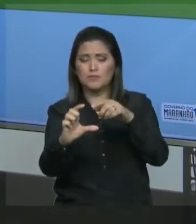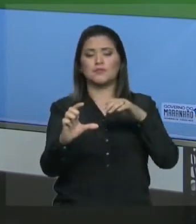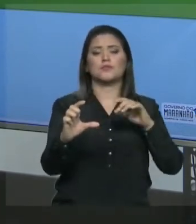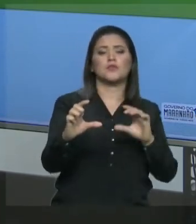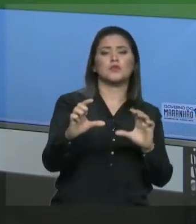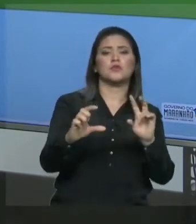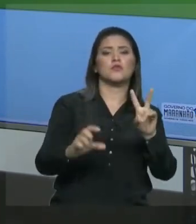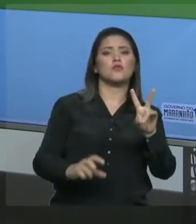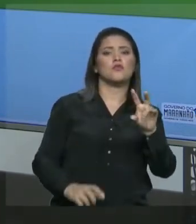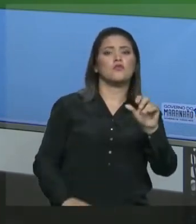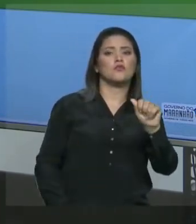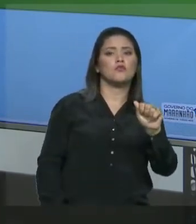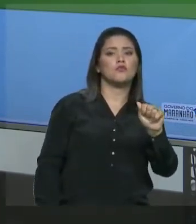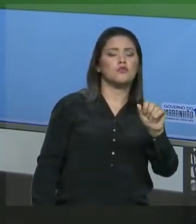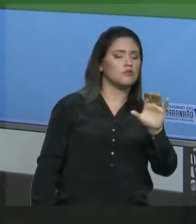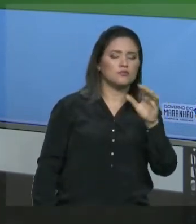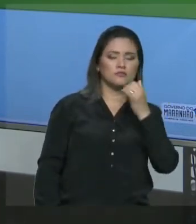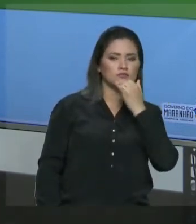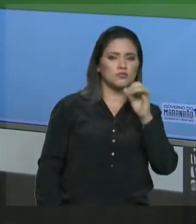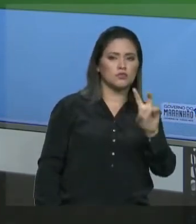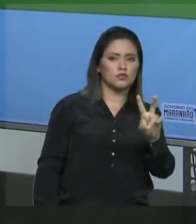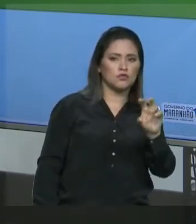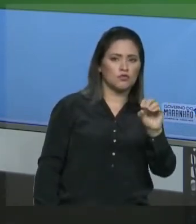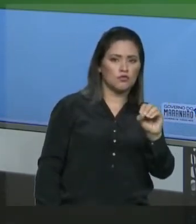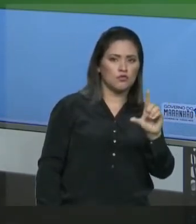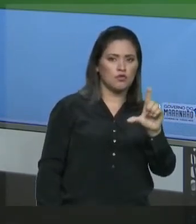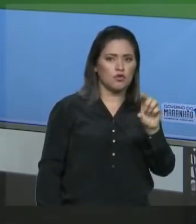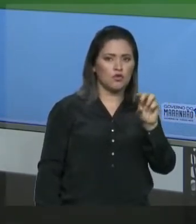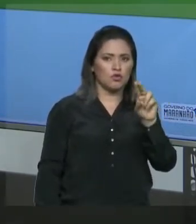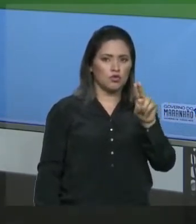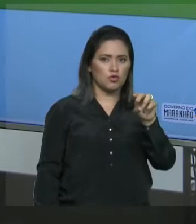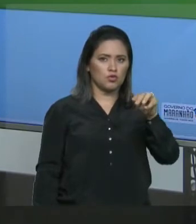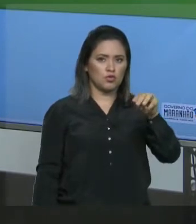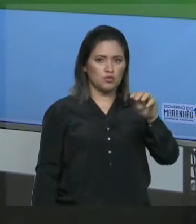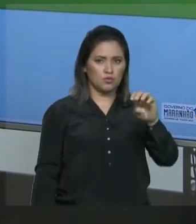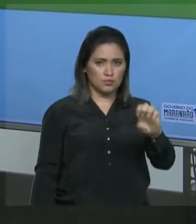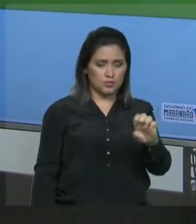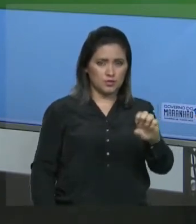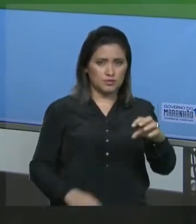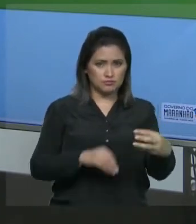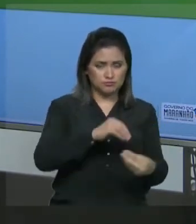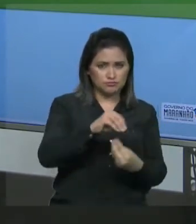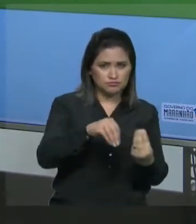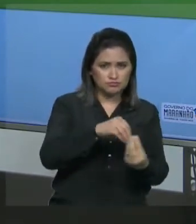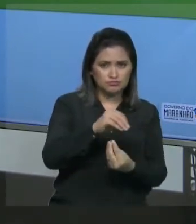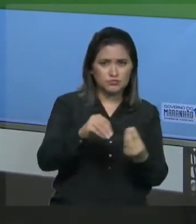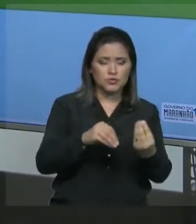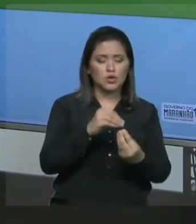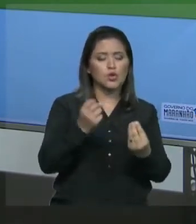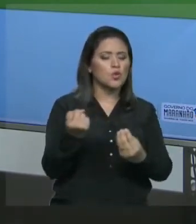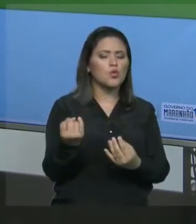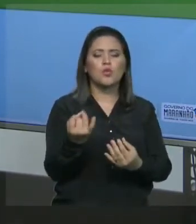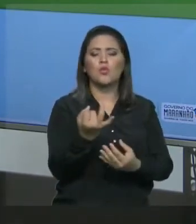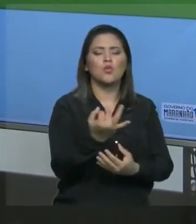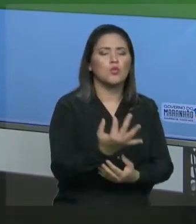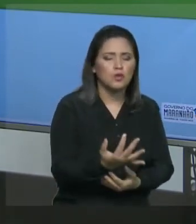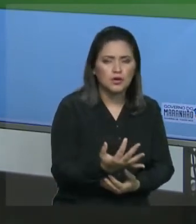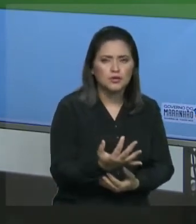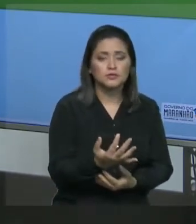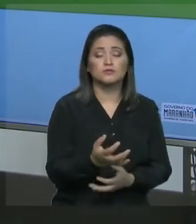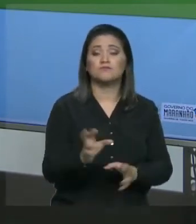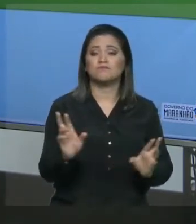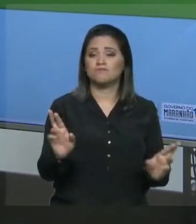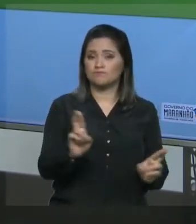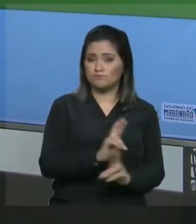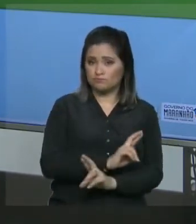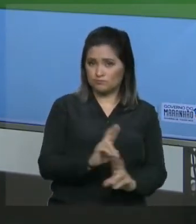relação entre o soluto e a solução e as diversas relações entre as partes de uma